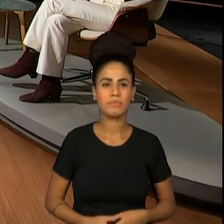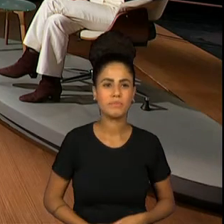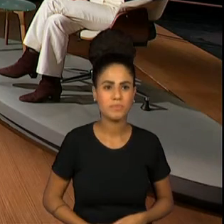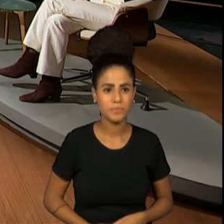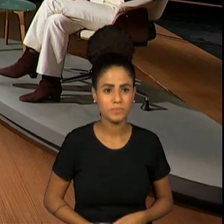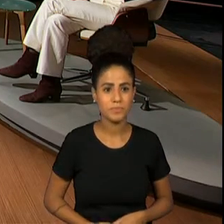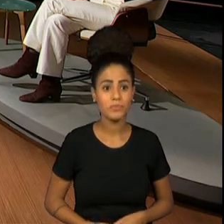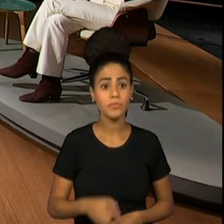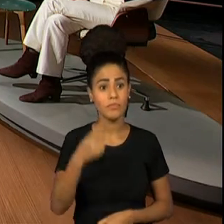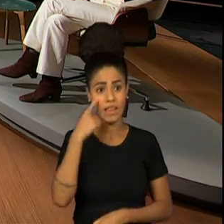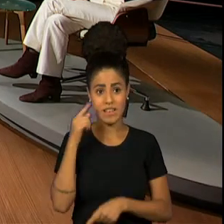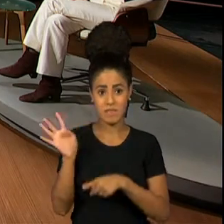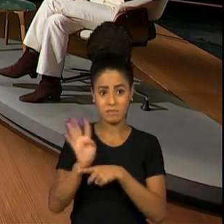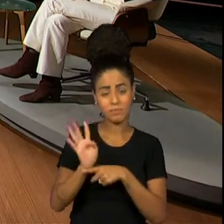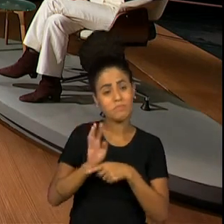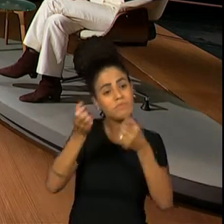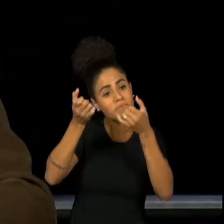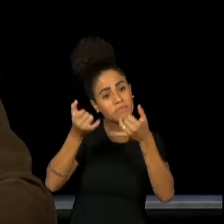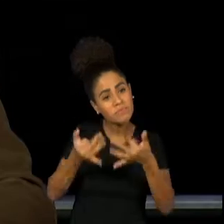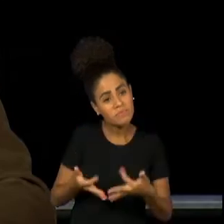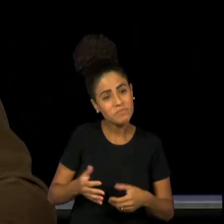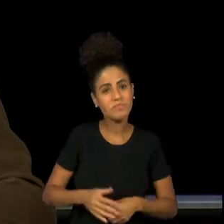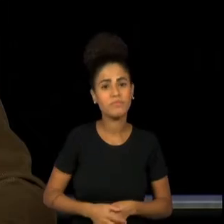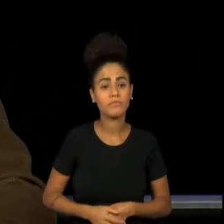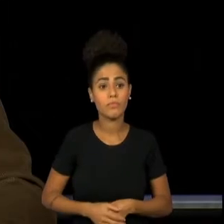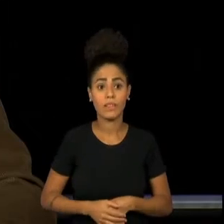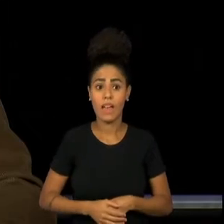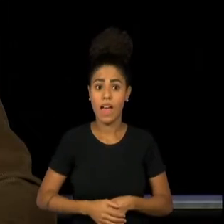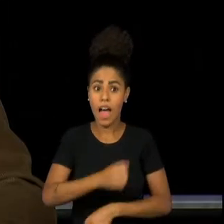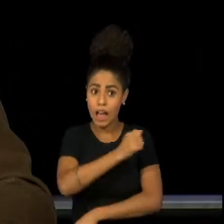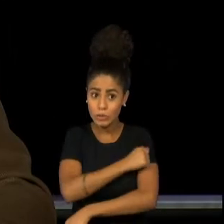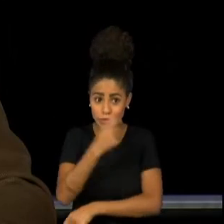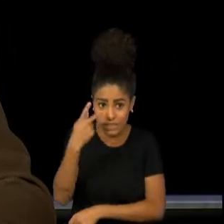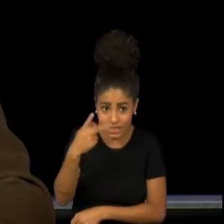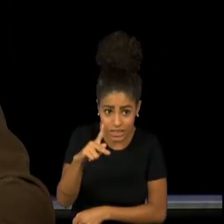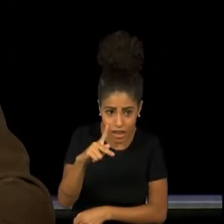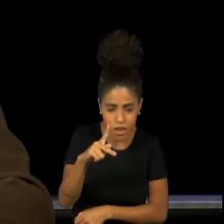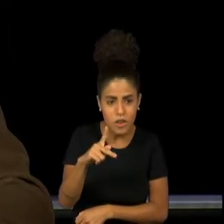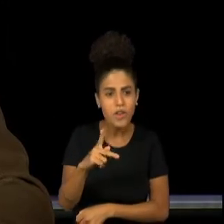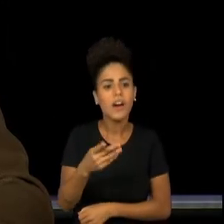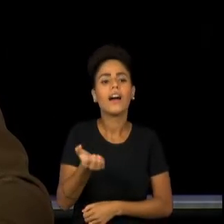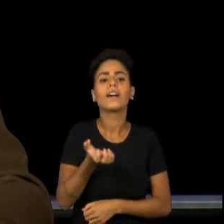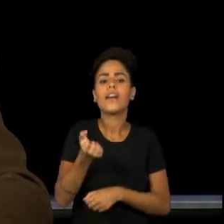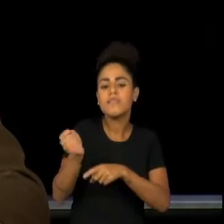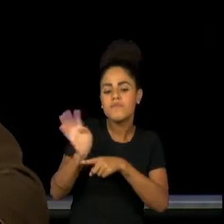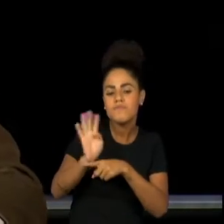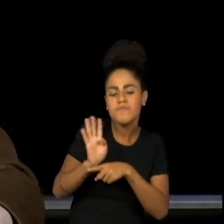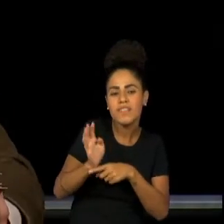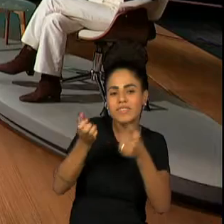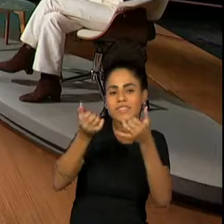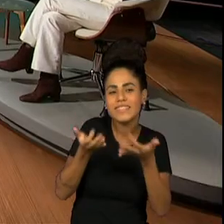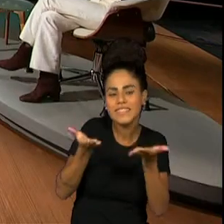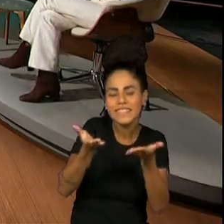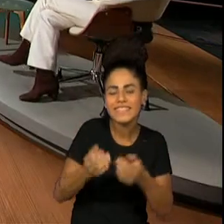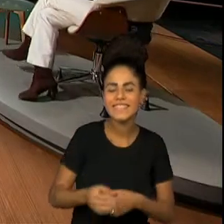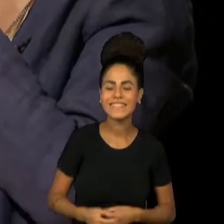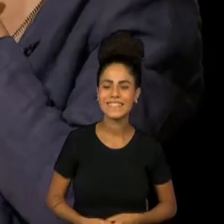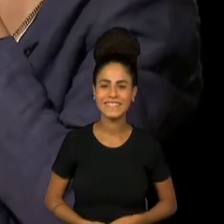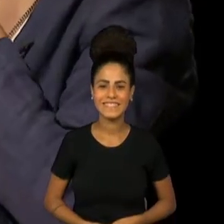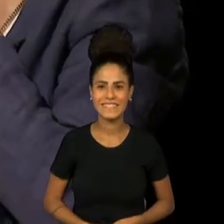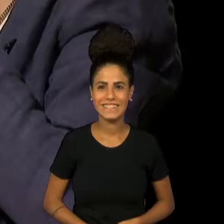temos um depoimento aí de alguém que foi aluno seu. Fez questão de mandar umas palavras para você. Vamos lá.